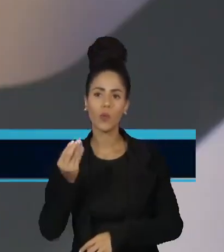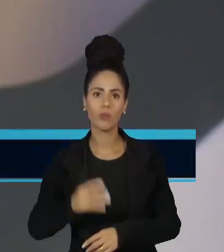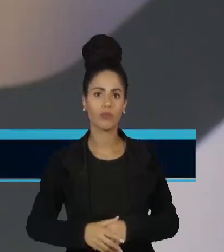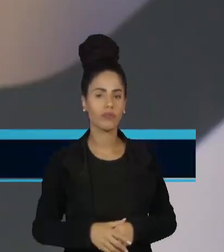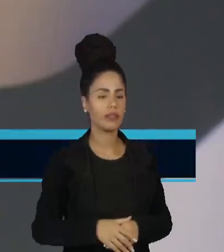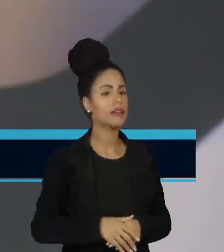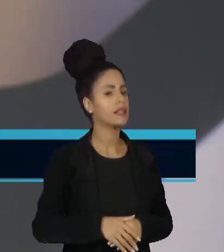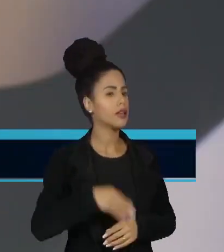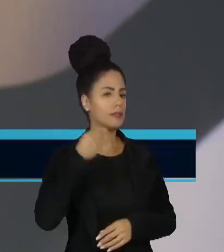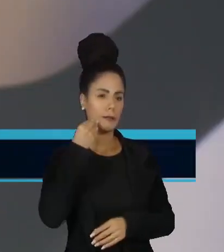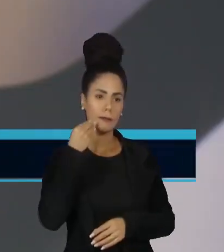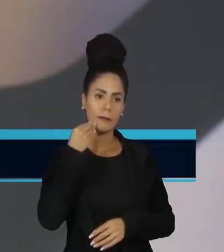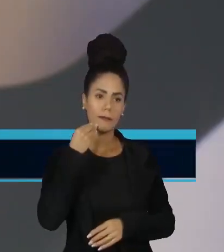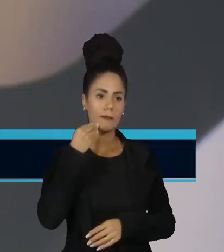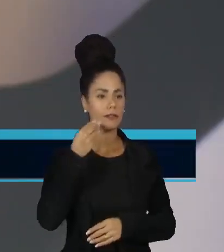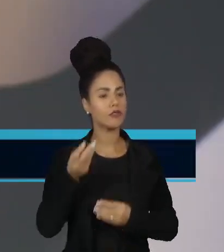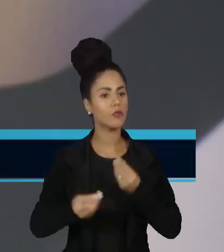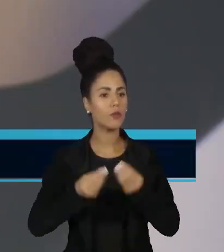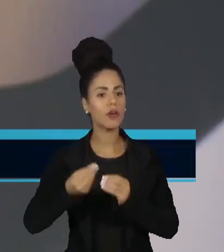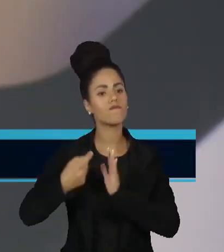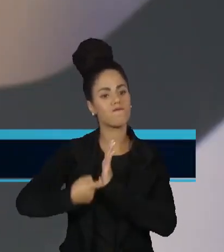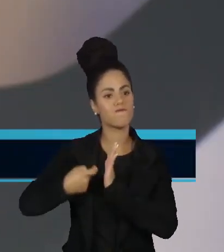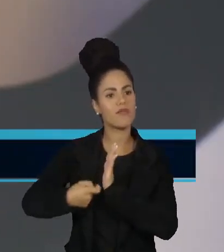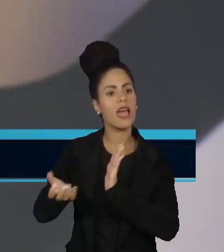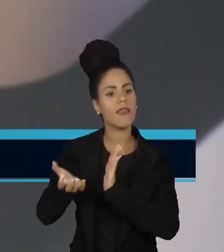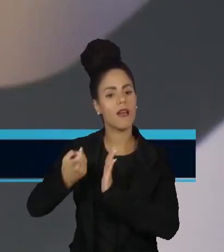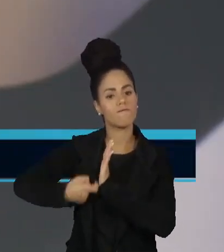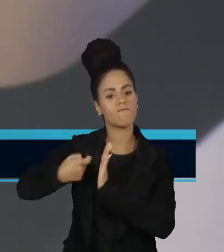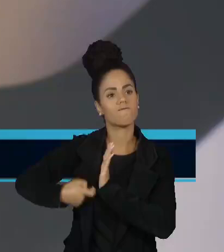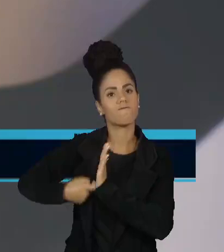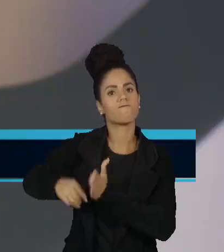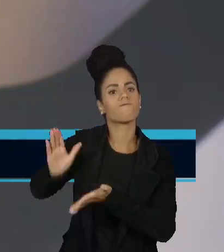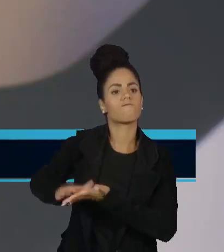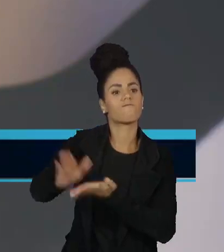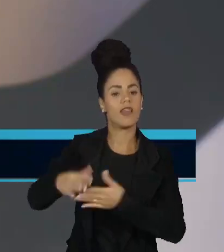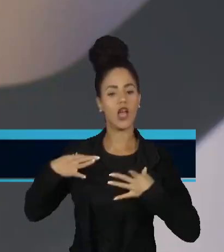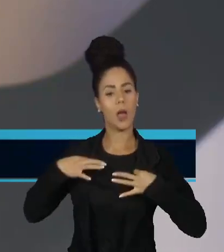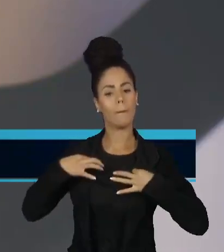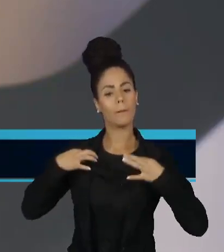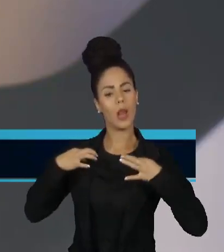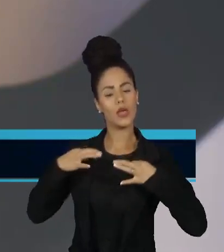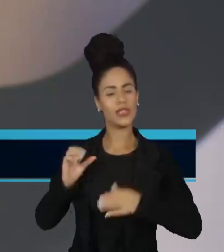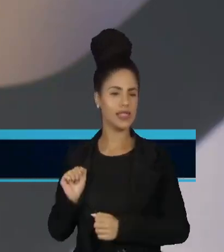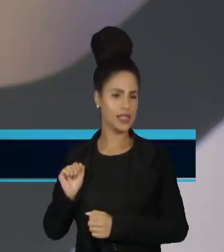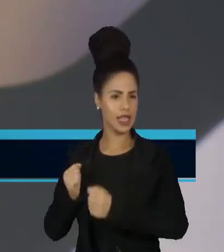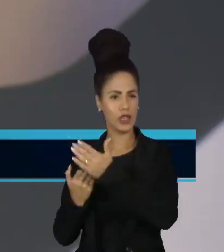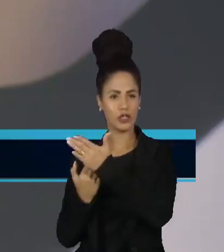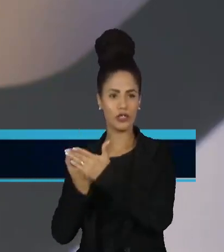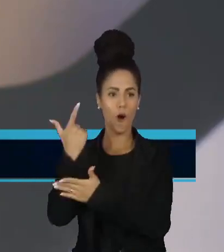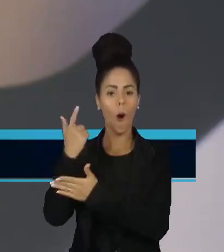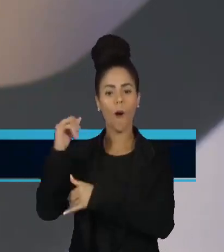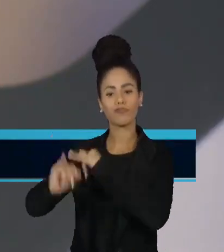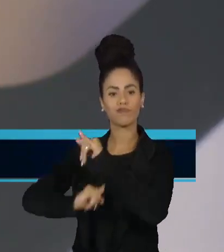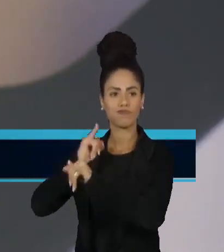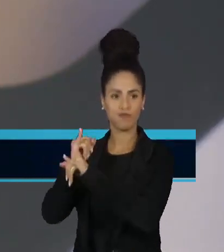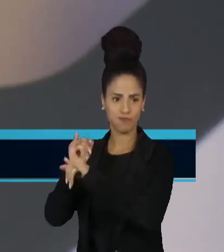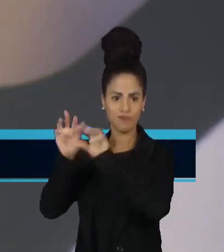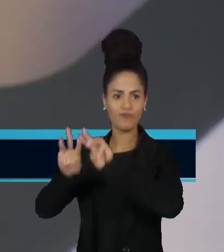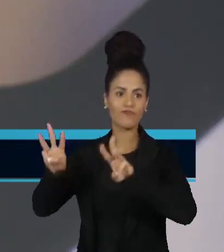empenhado em promover a taxação das blusinhas, como a gente diz, das compras nos sites